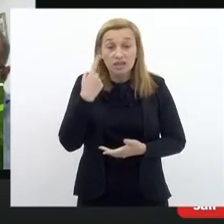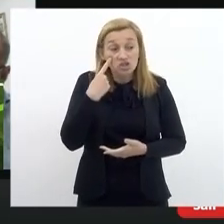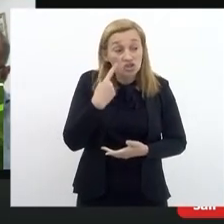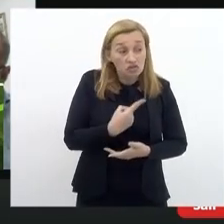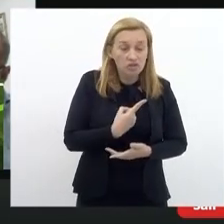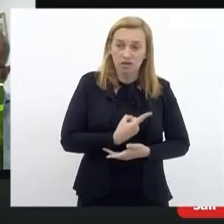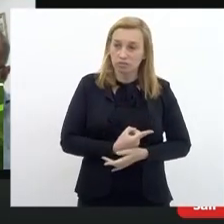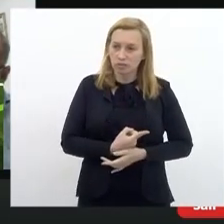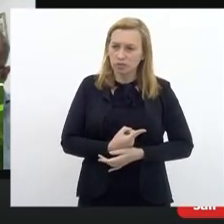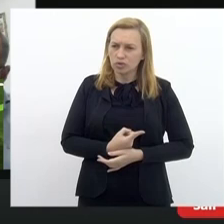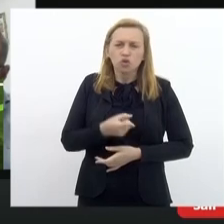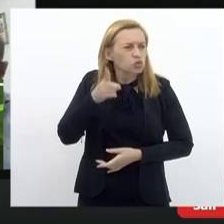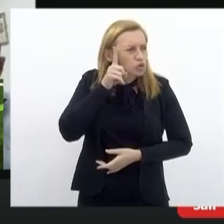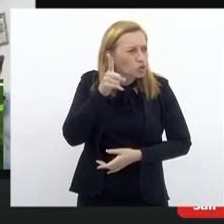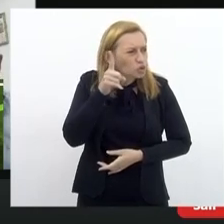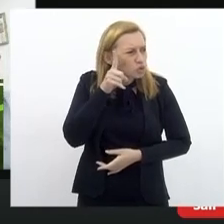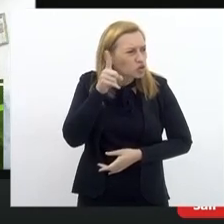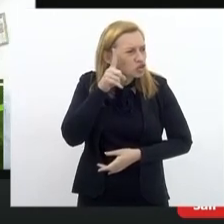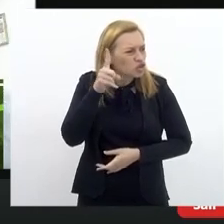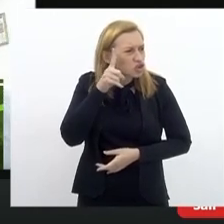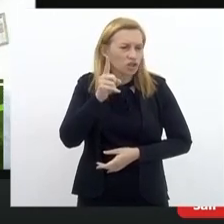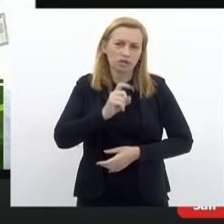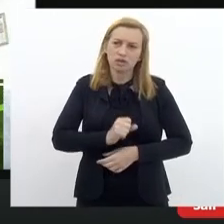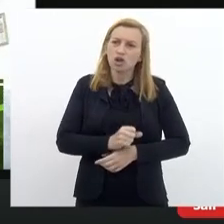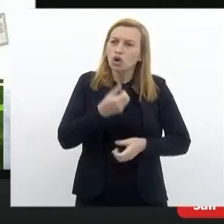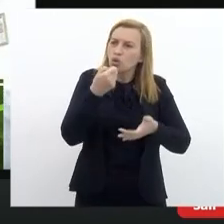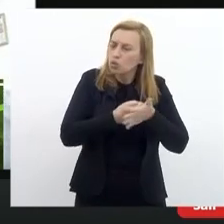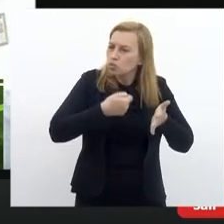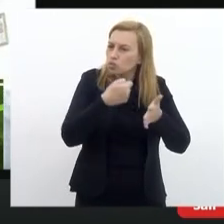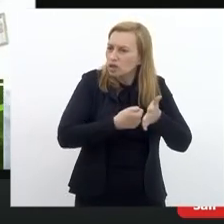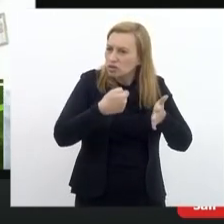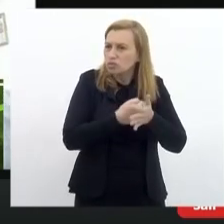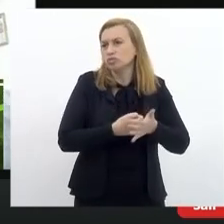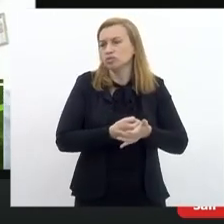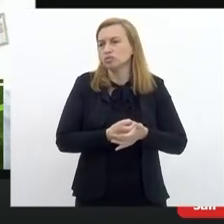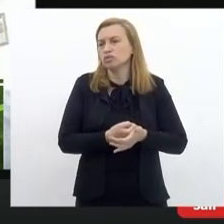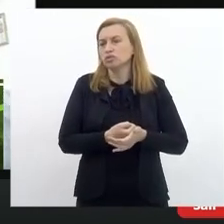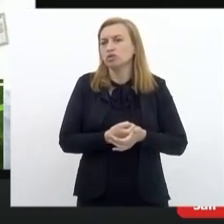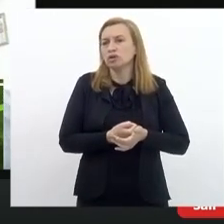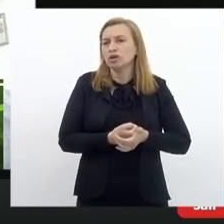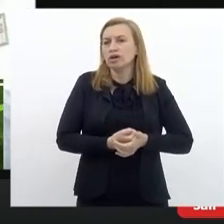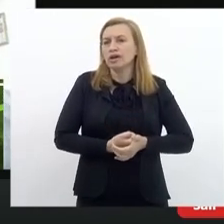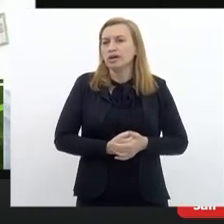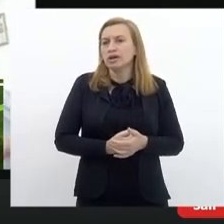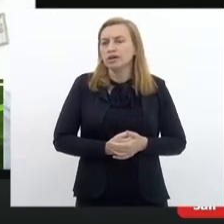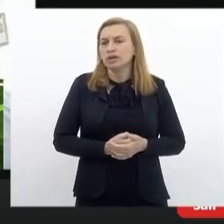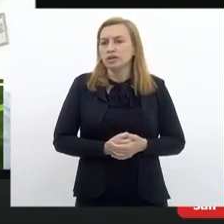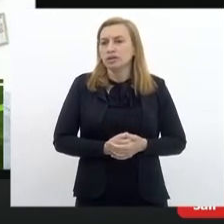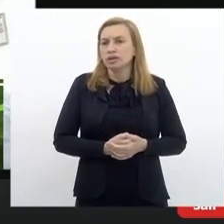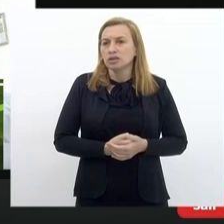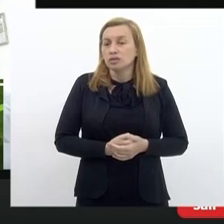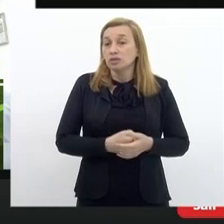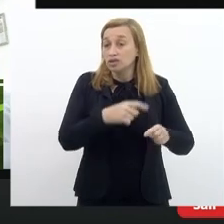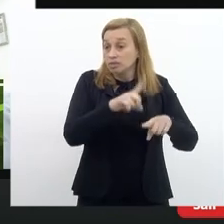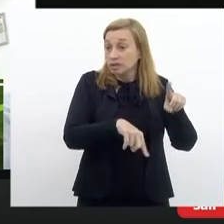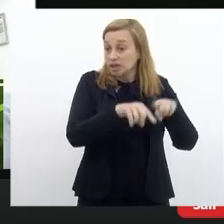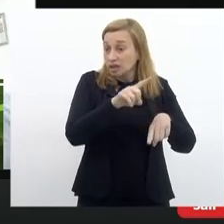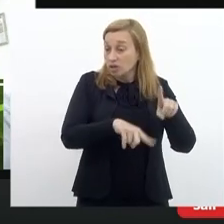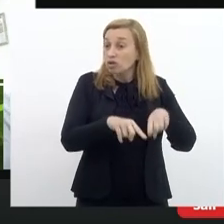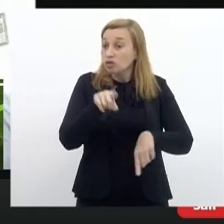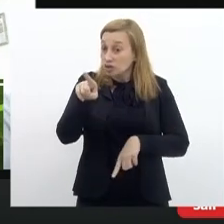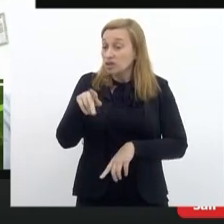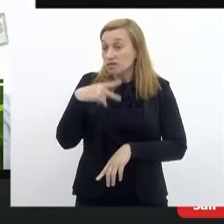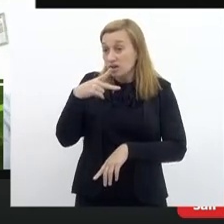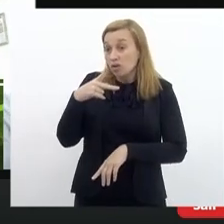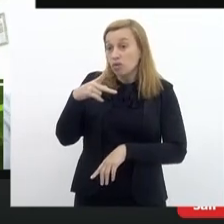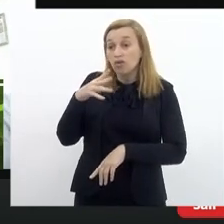a gente está ali todo dia lutando com esse material que você falou,